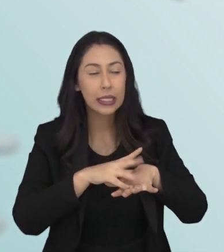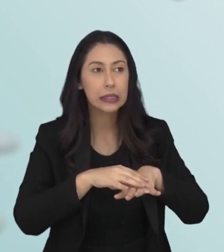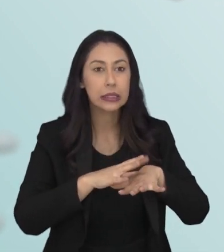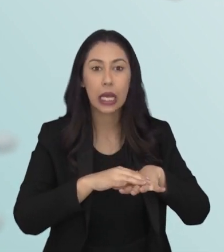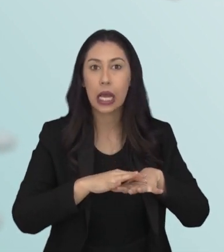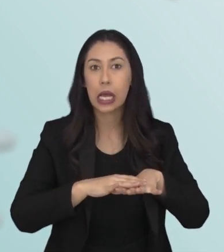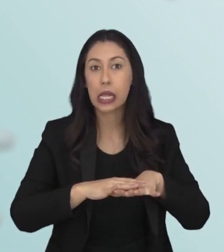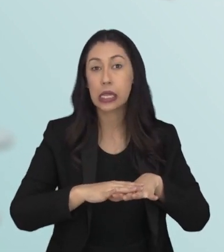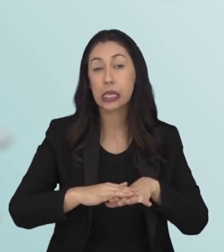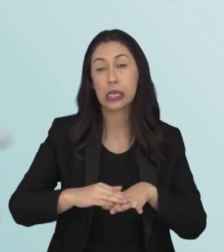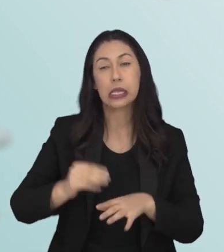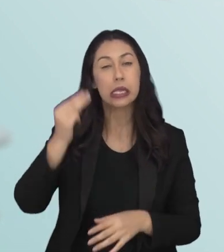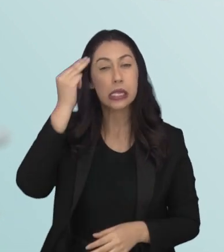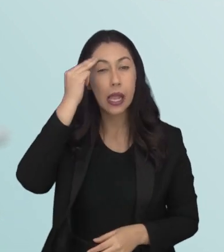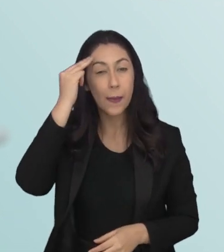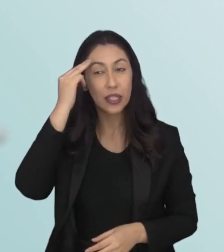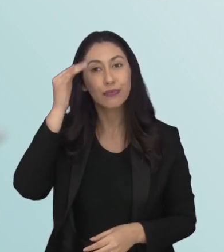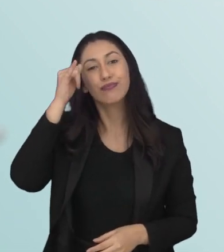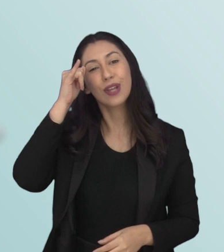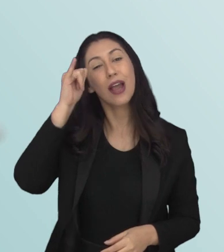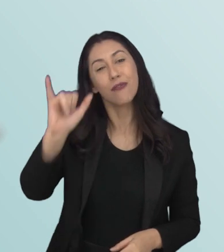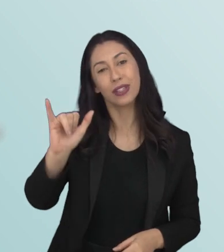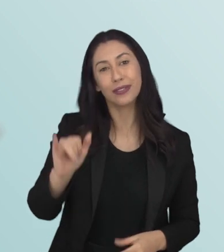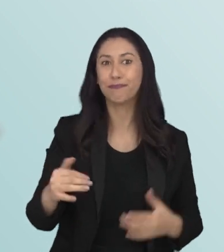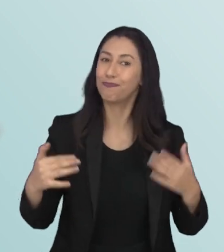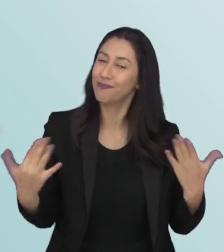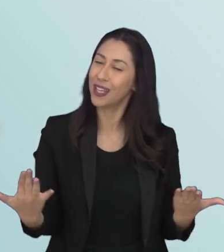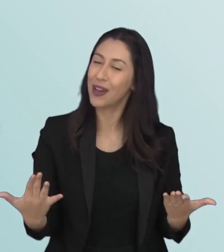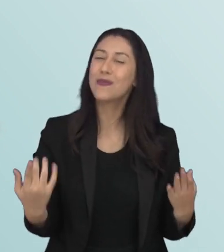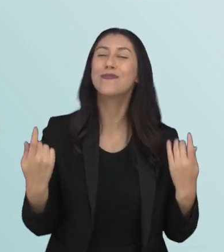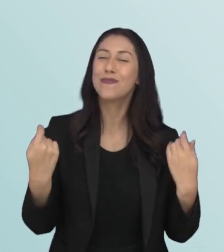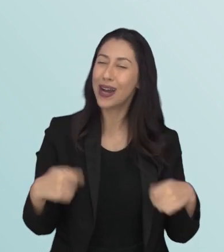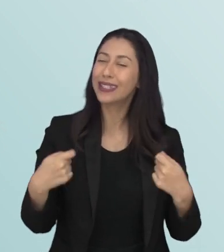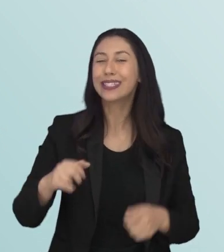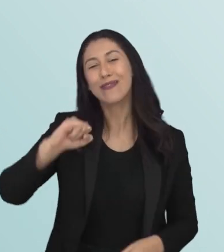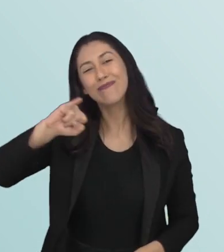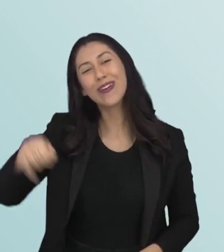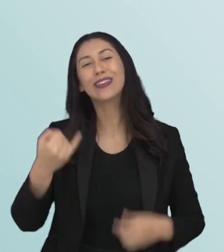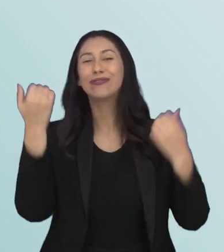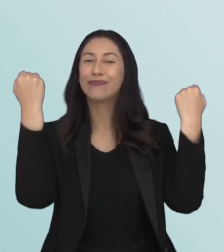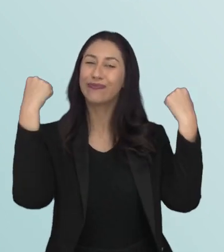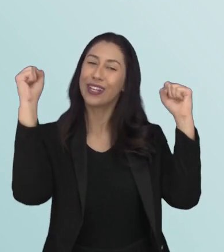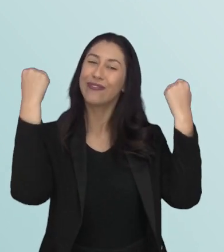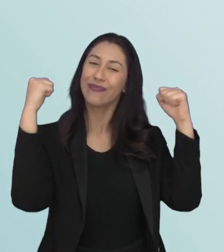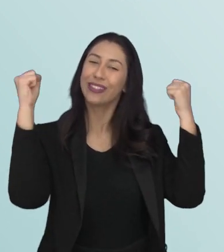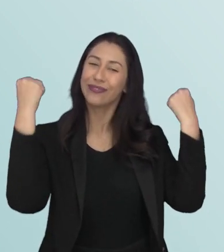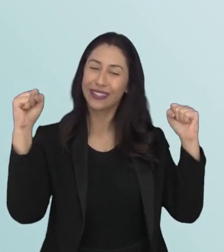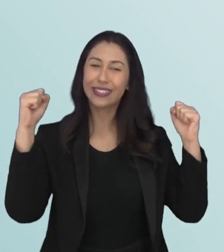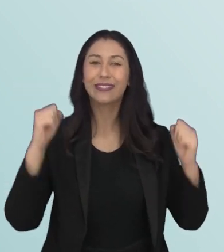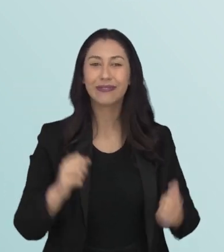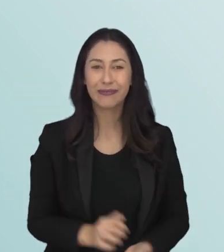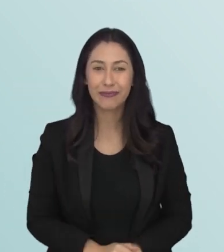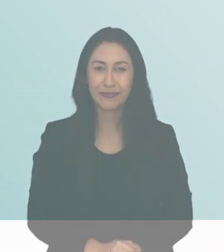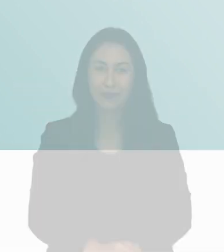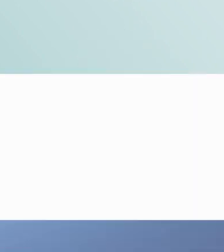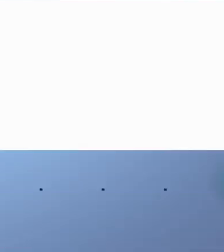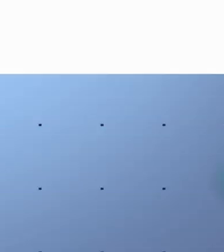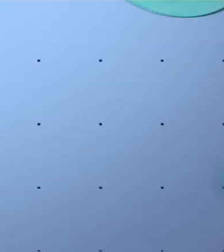parte demencial no seu envelhecimento. Então, não tem desculpa para não se exercitar pensando em melhorar a sua saúde mental.